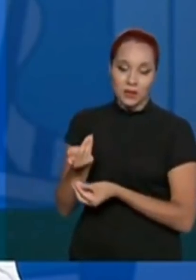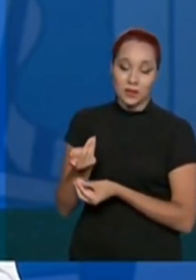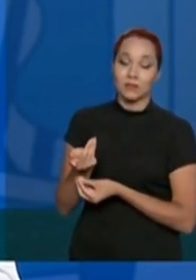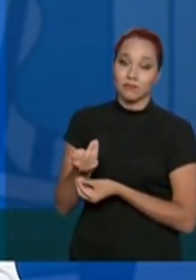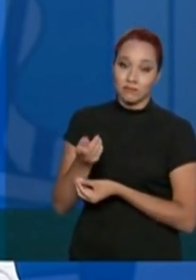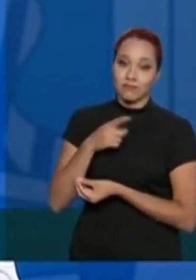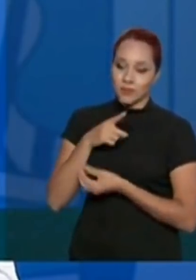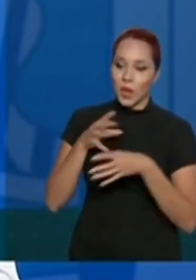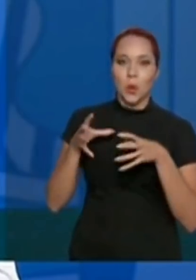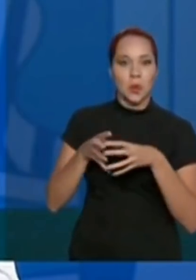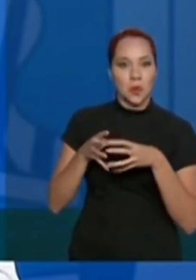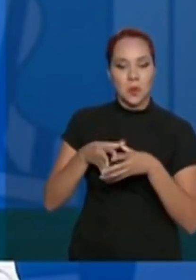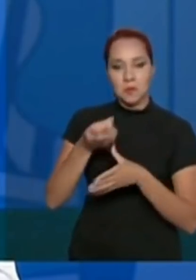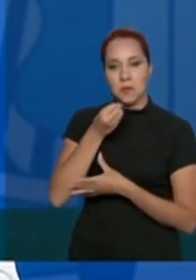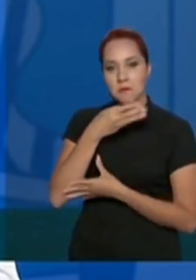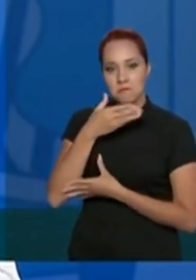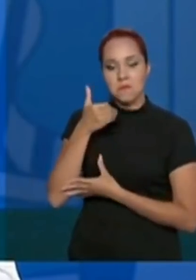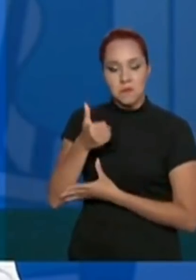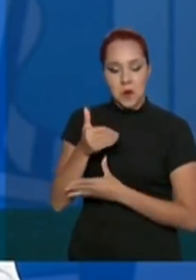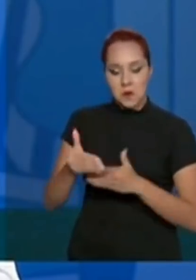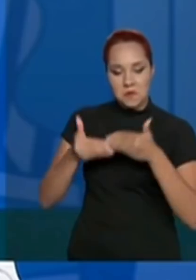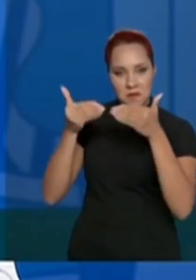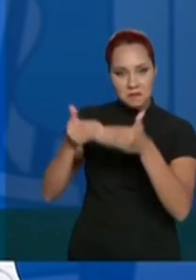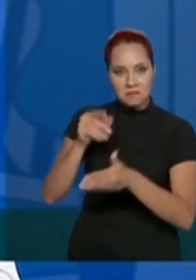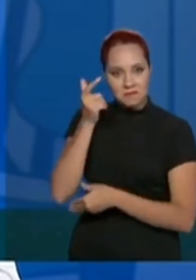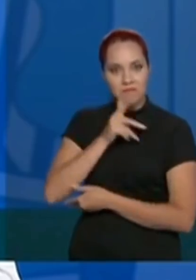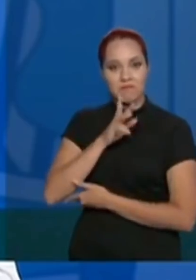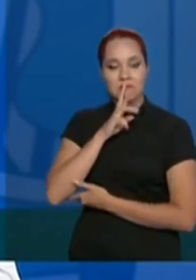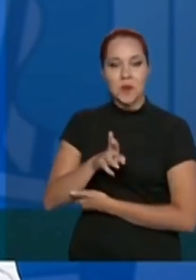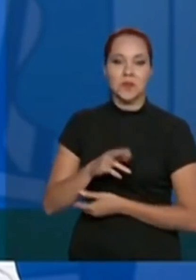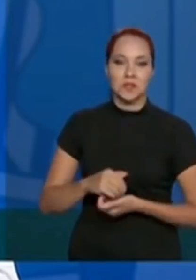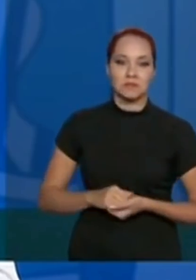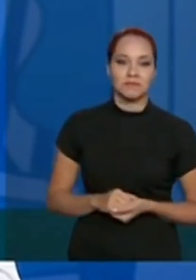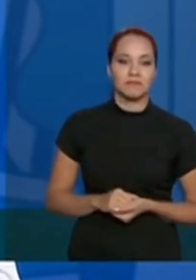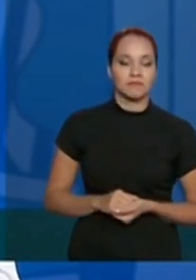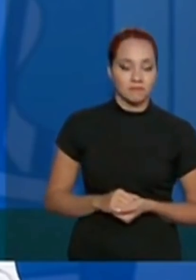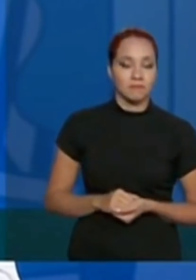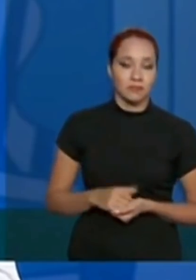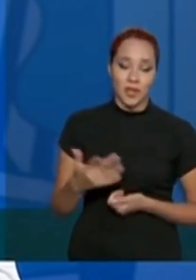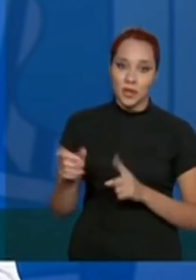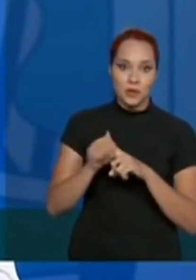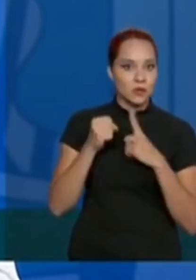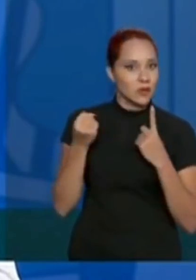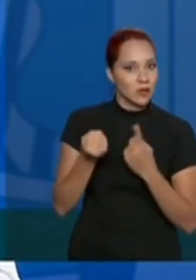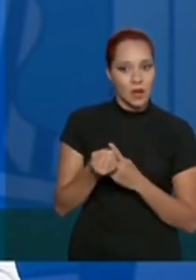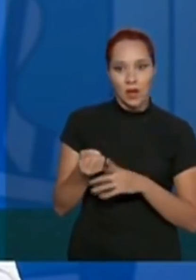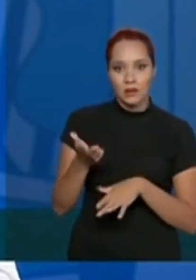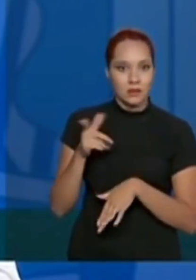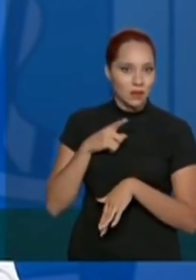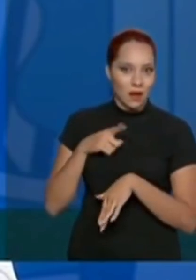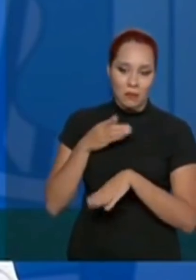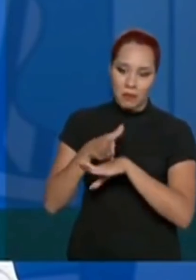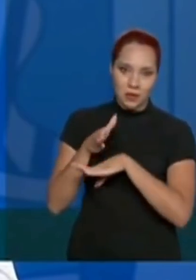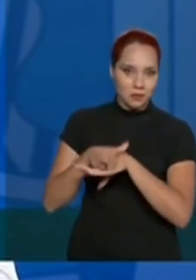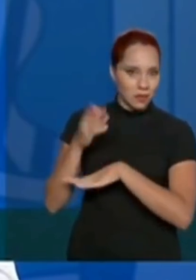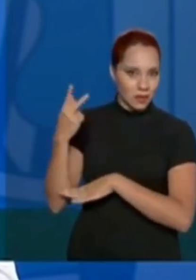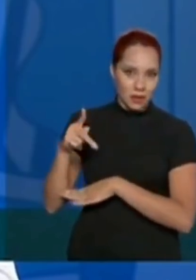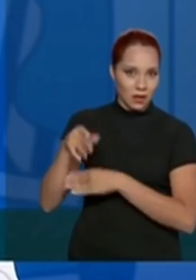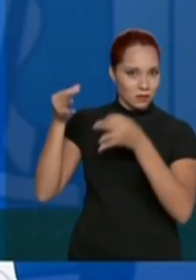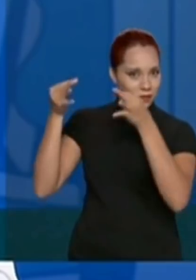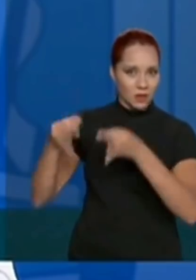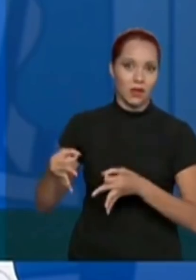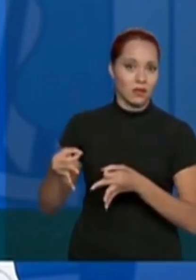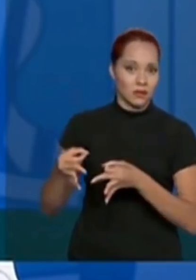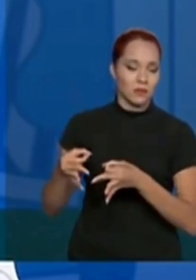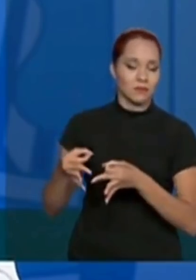tem uma turma muito boa aí na ponta para dar resposta. E a sociedade está fazendo a parte dela, corretamente,